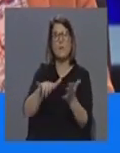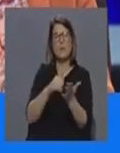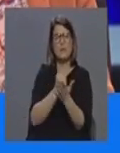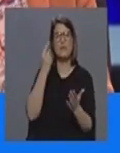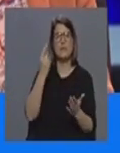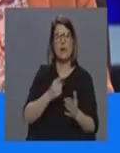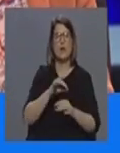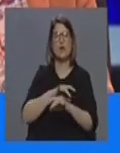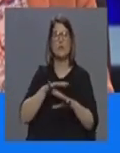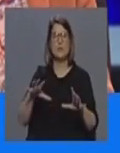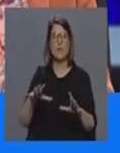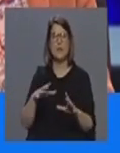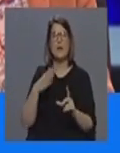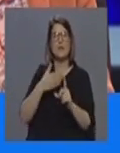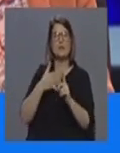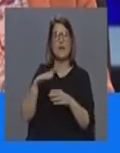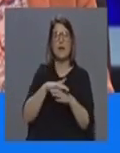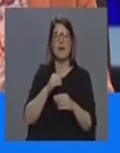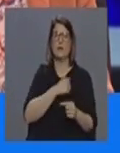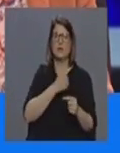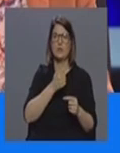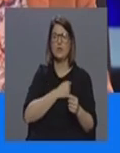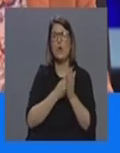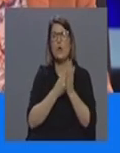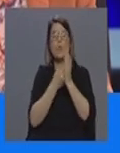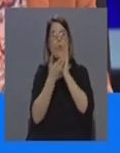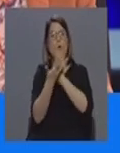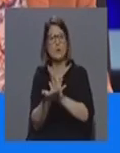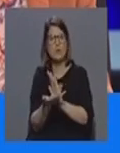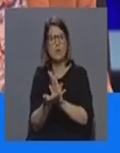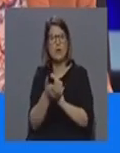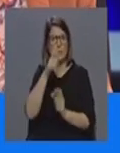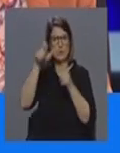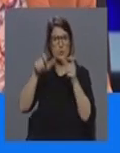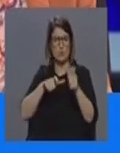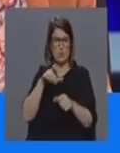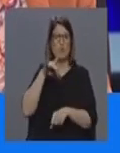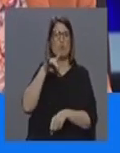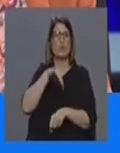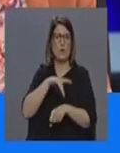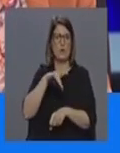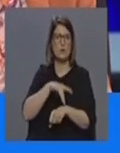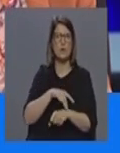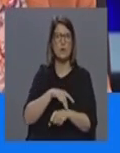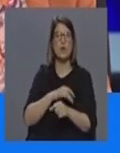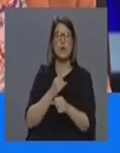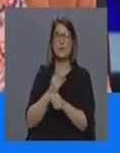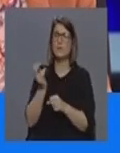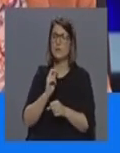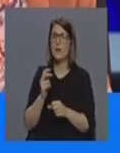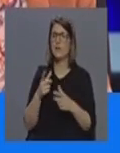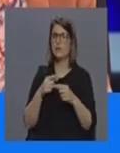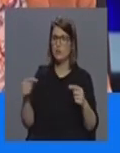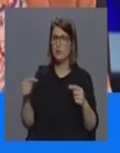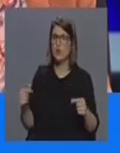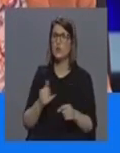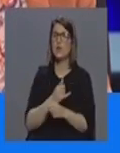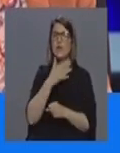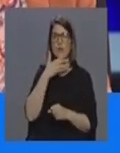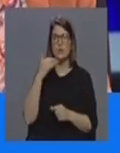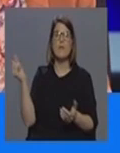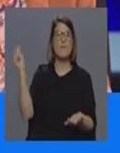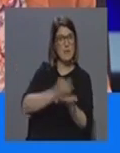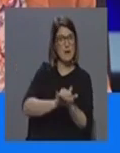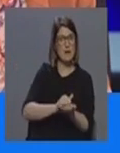Elegada já é uma referência de série de áreas cardiologia entre outras quer dizer e os utentes deslocam-se da terceira de São Jorge da Crescosa também para cá